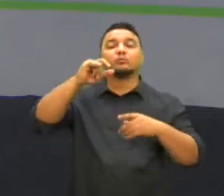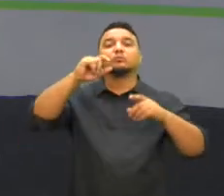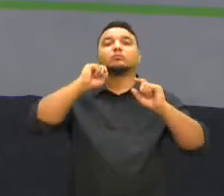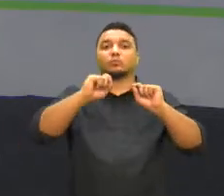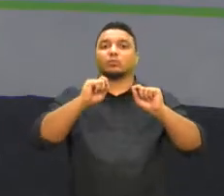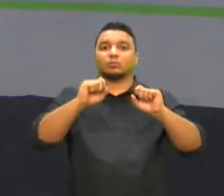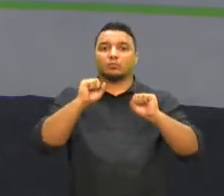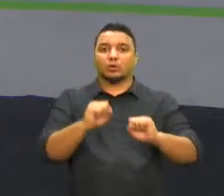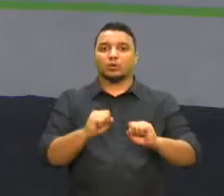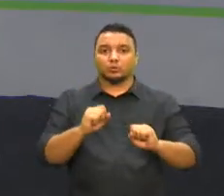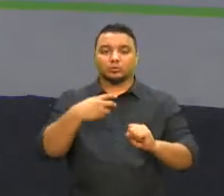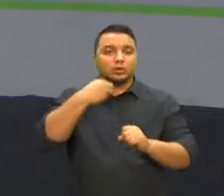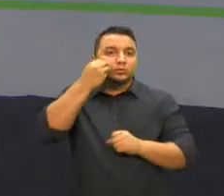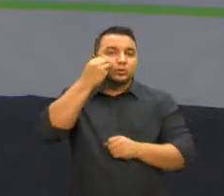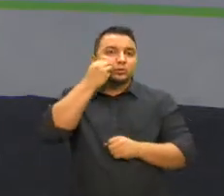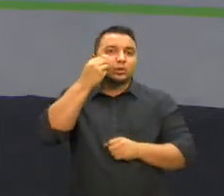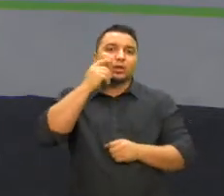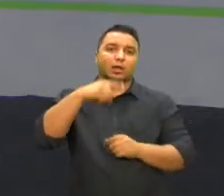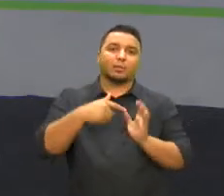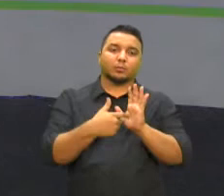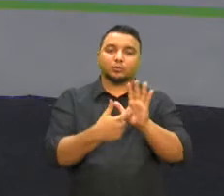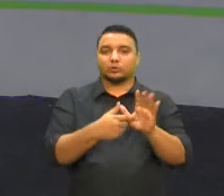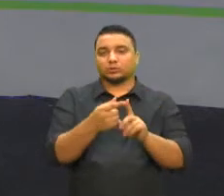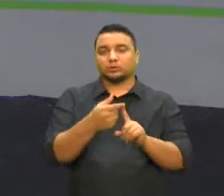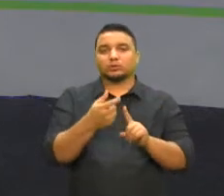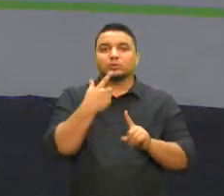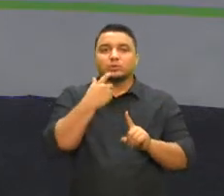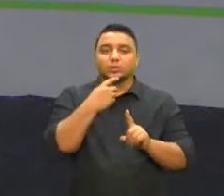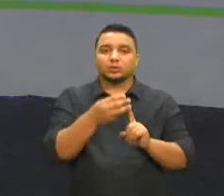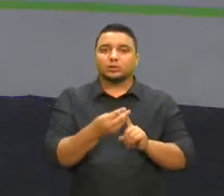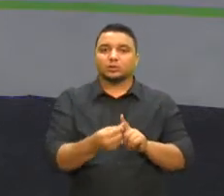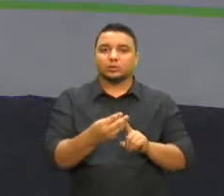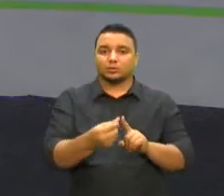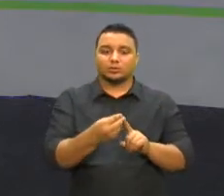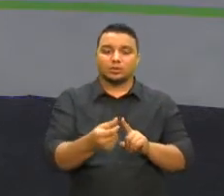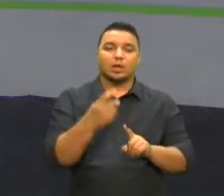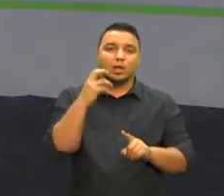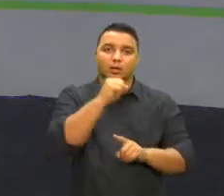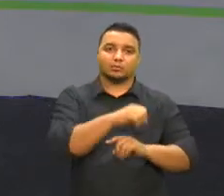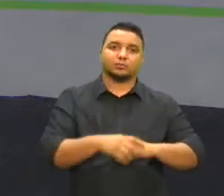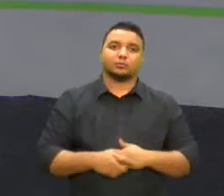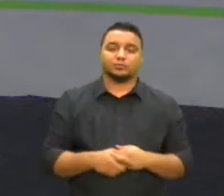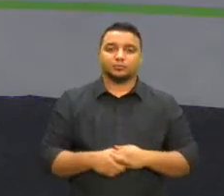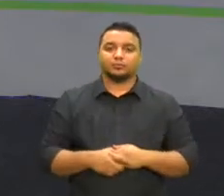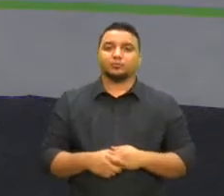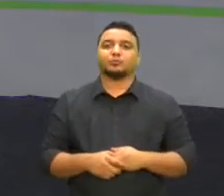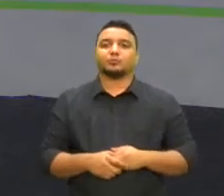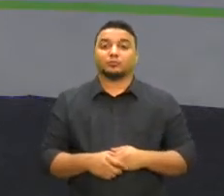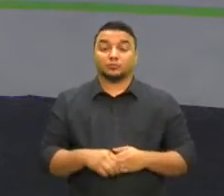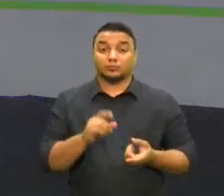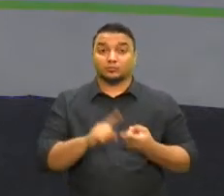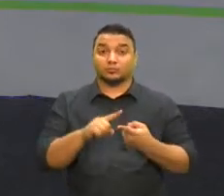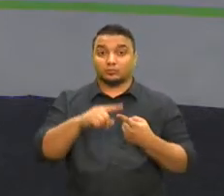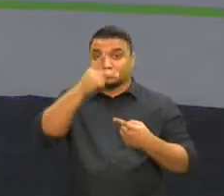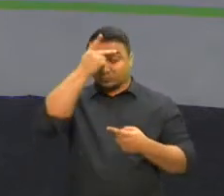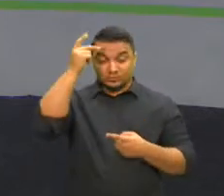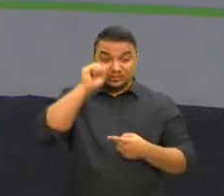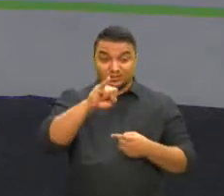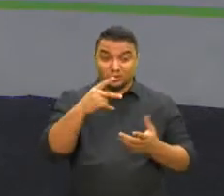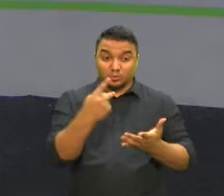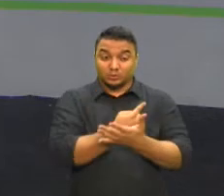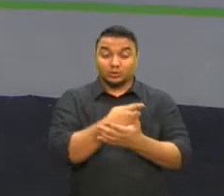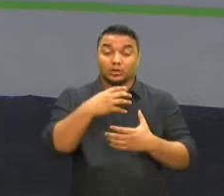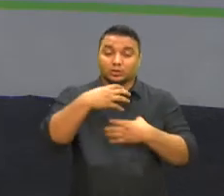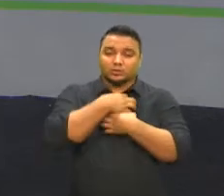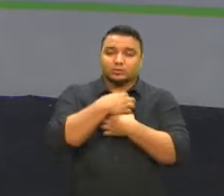à testagem por amostragem, através do teste rápido de antígeno. Os passageiros que apresentarem sintomas